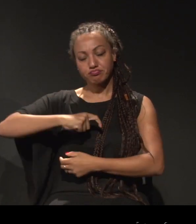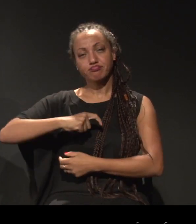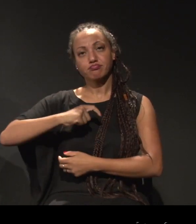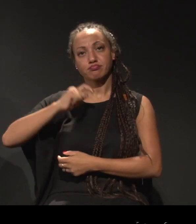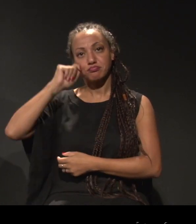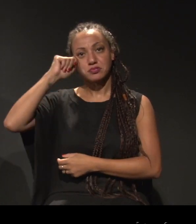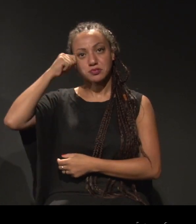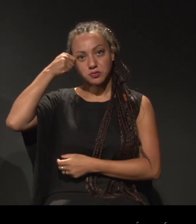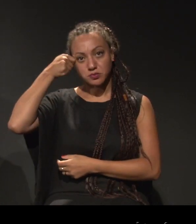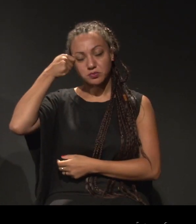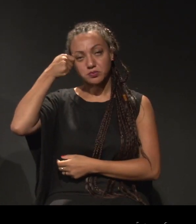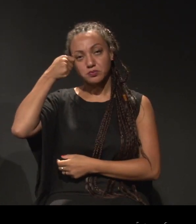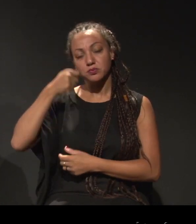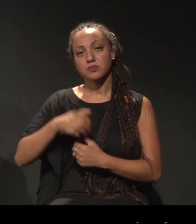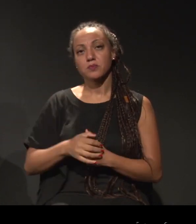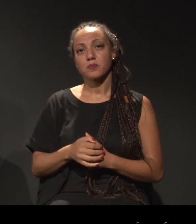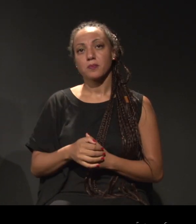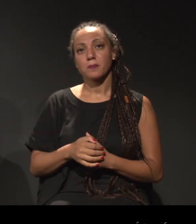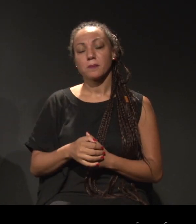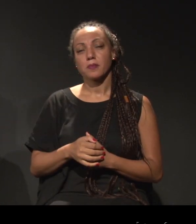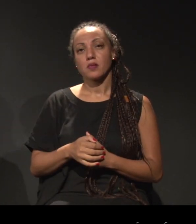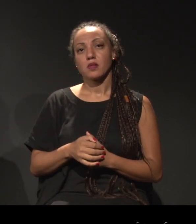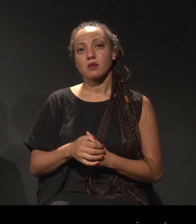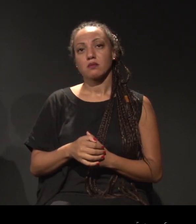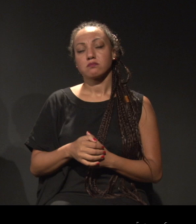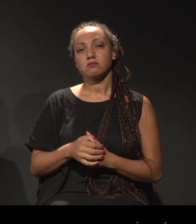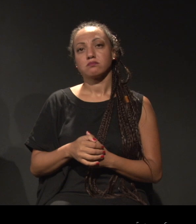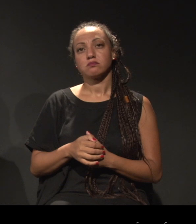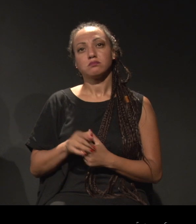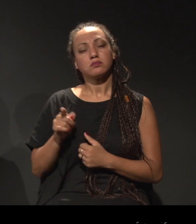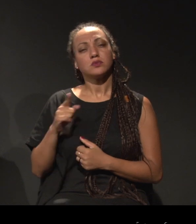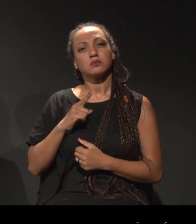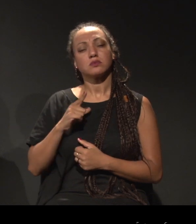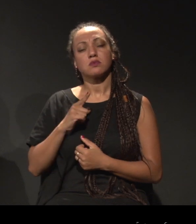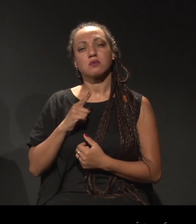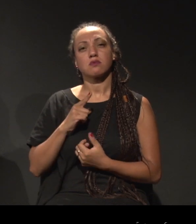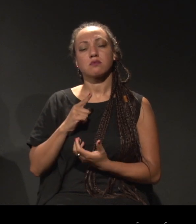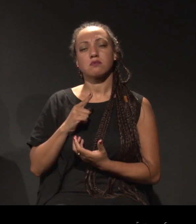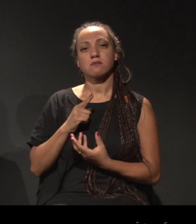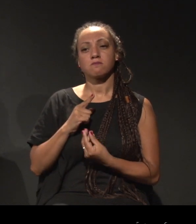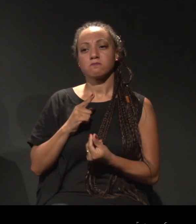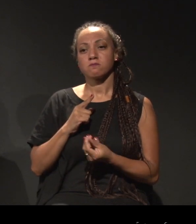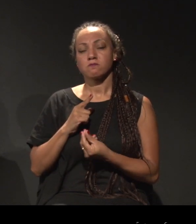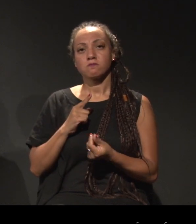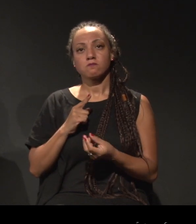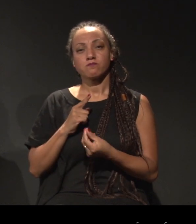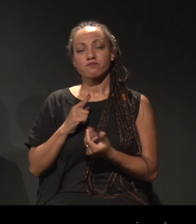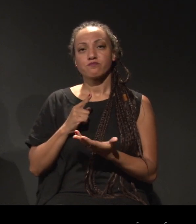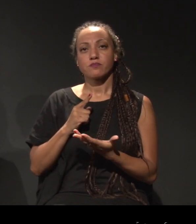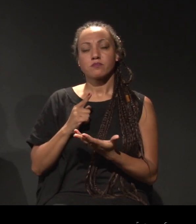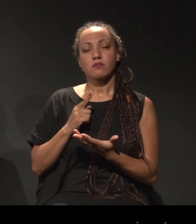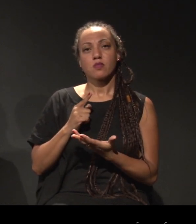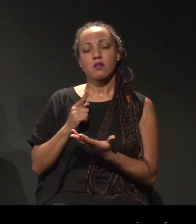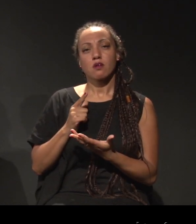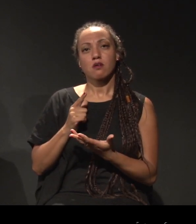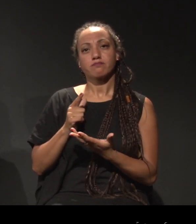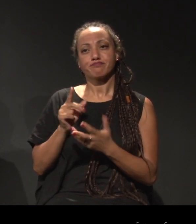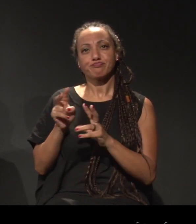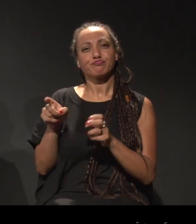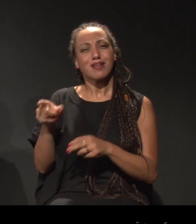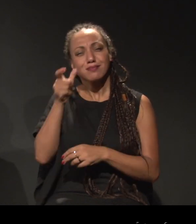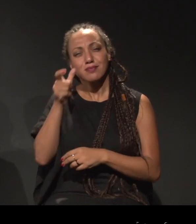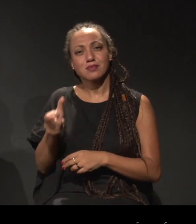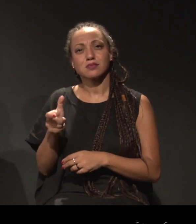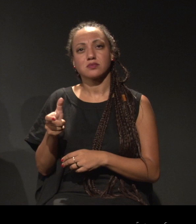isso tem uma conotação. Isso é interessante, porque